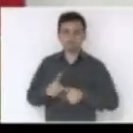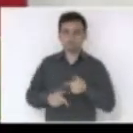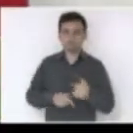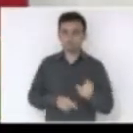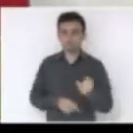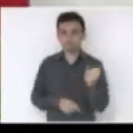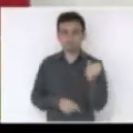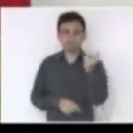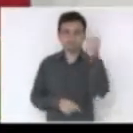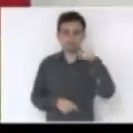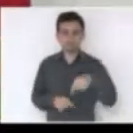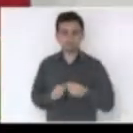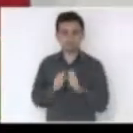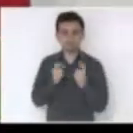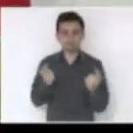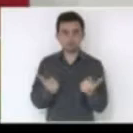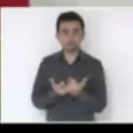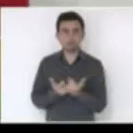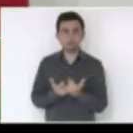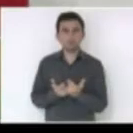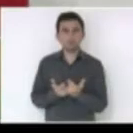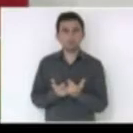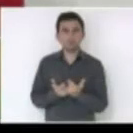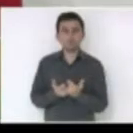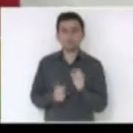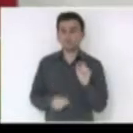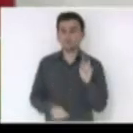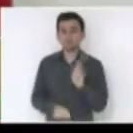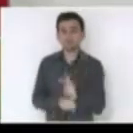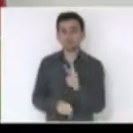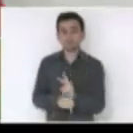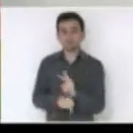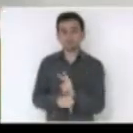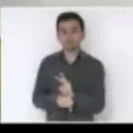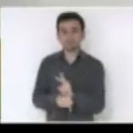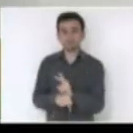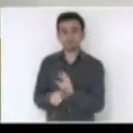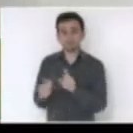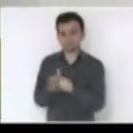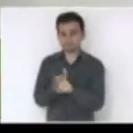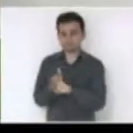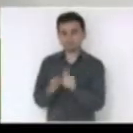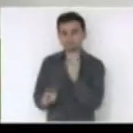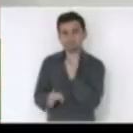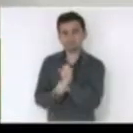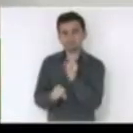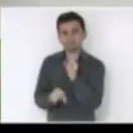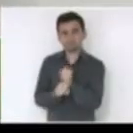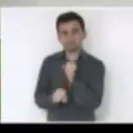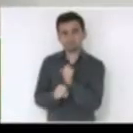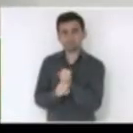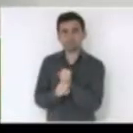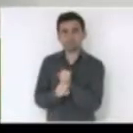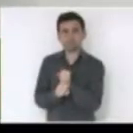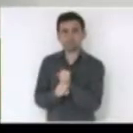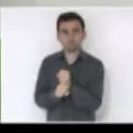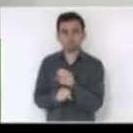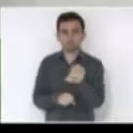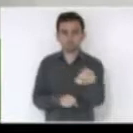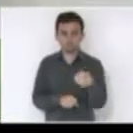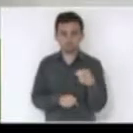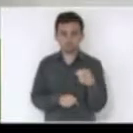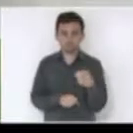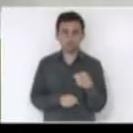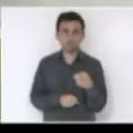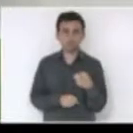importantes do Parlamento é a fiscalização das contas do Executivo.